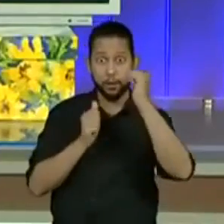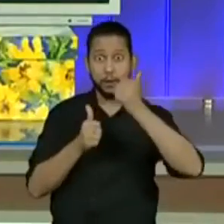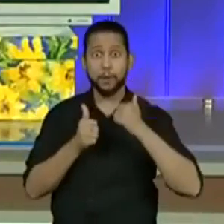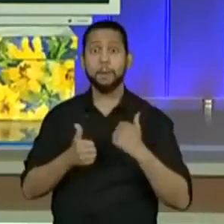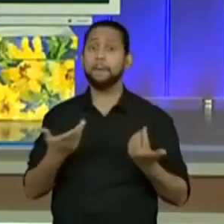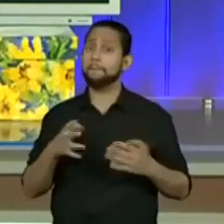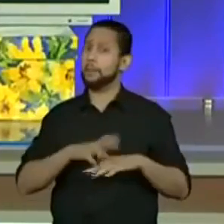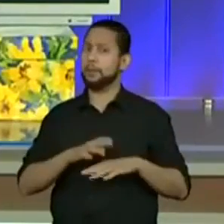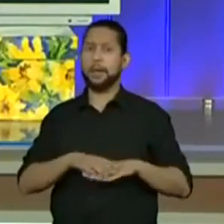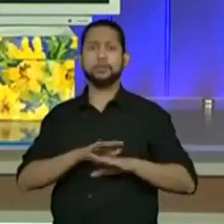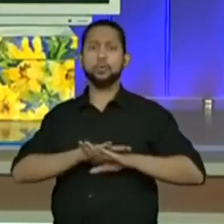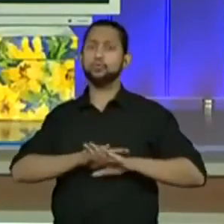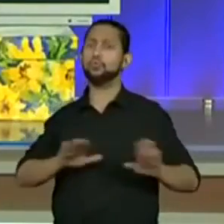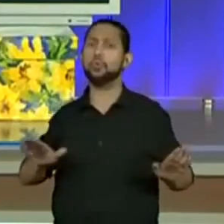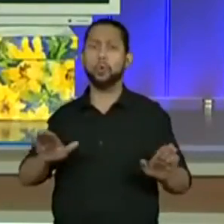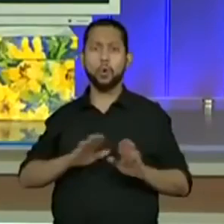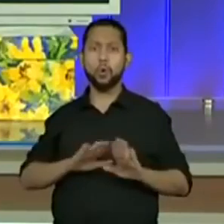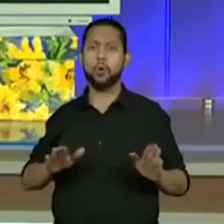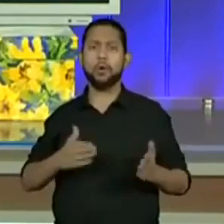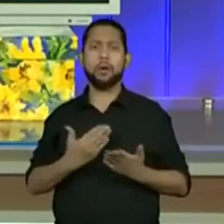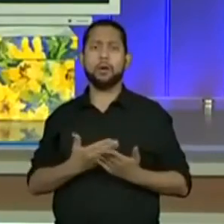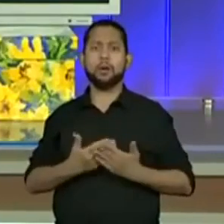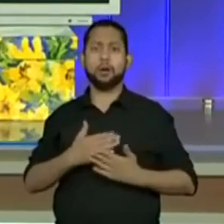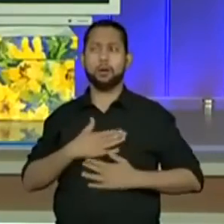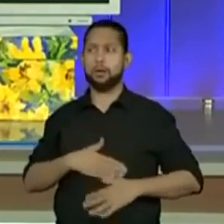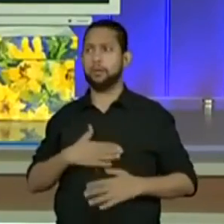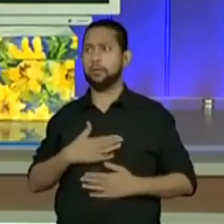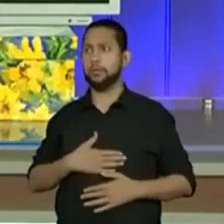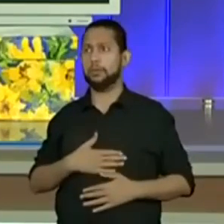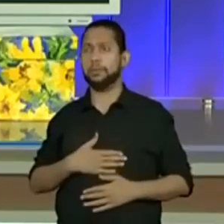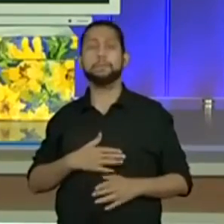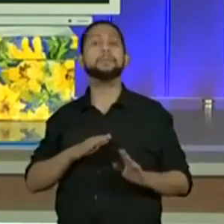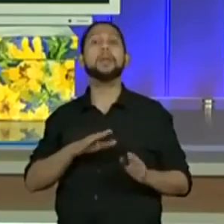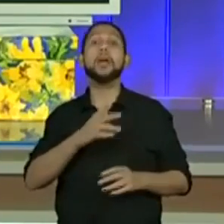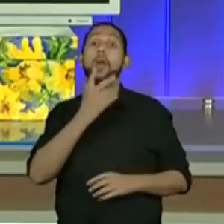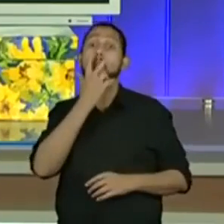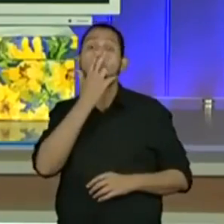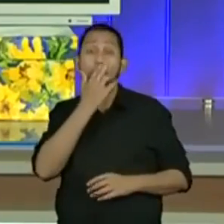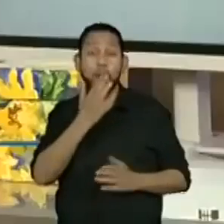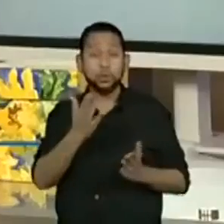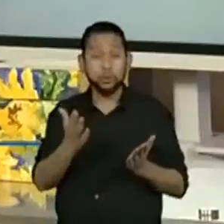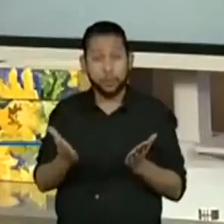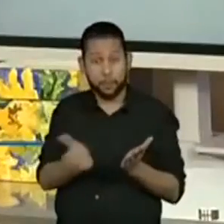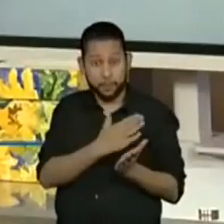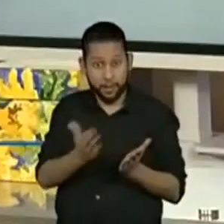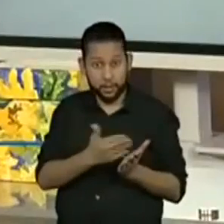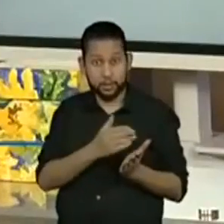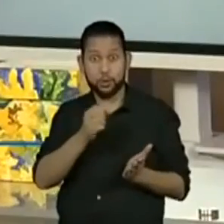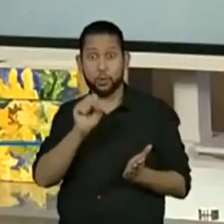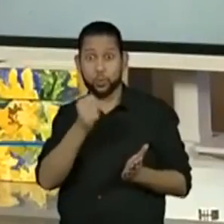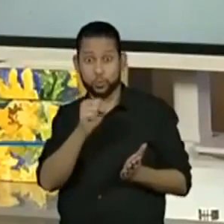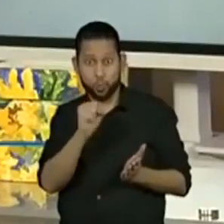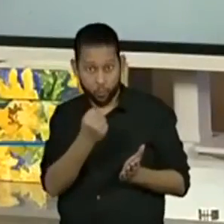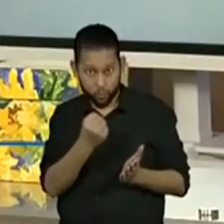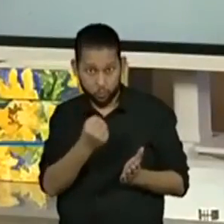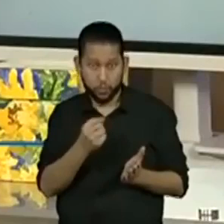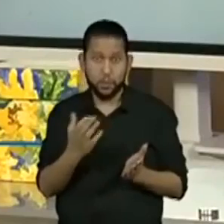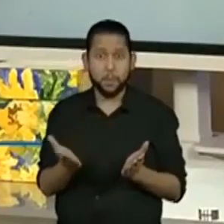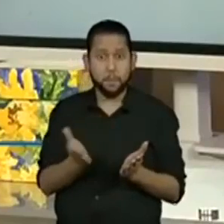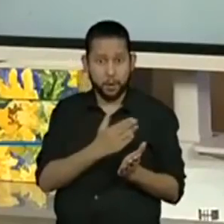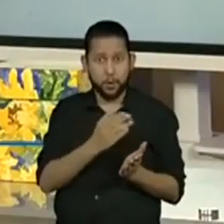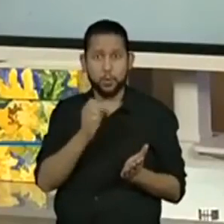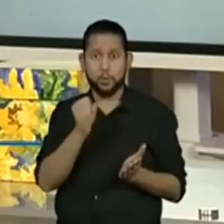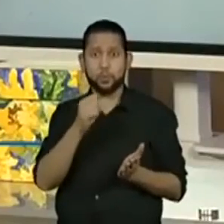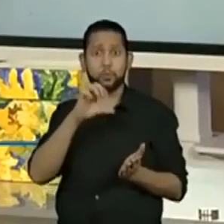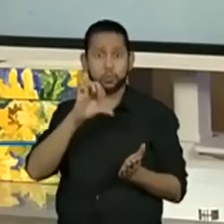Esclarecimentos feitos. Ó, a pessoa colocou que não entendeu a página do EMAI. Se eu não me engano, 88 e 89. Página 88 e